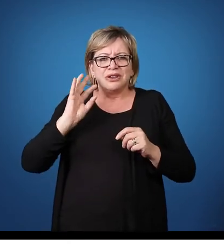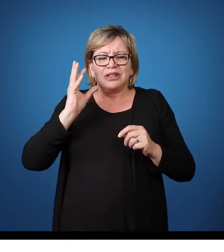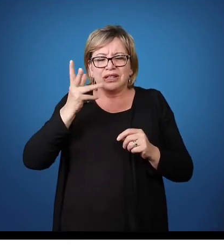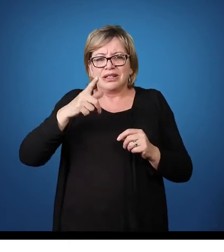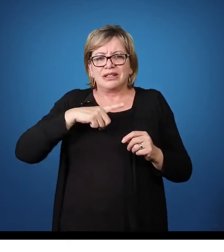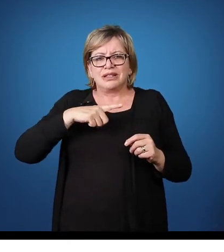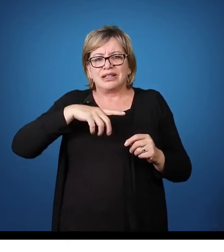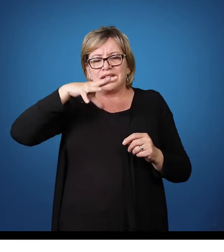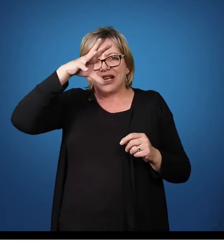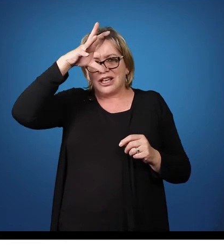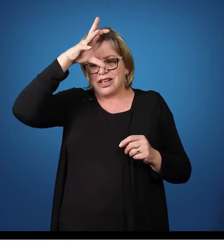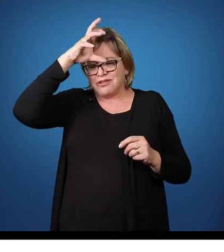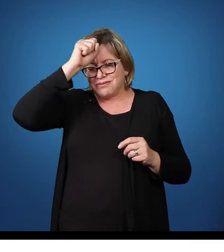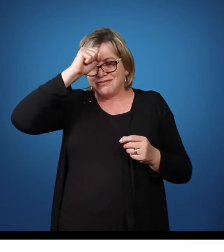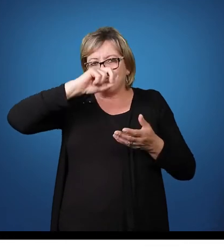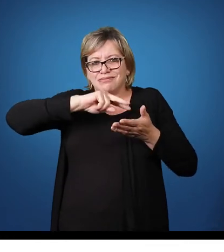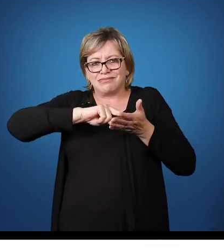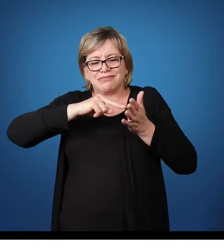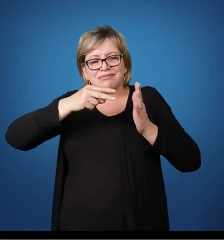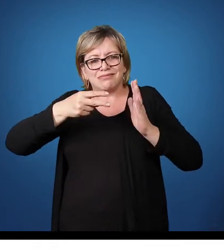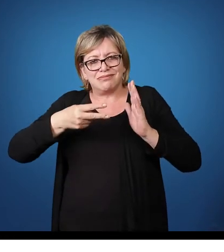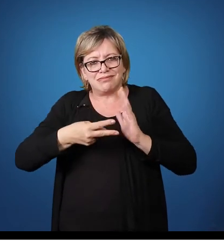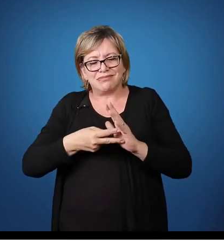aprendizagem significativa.